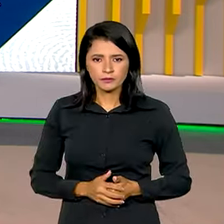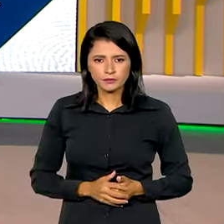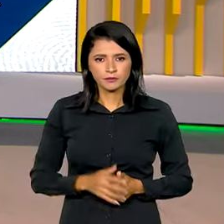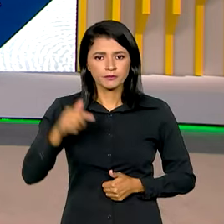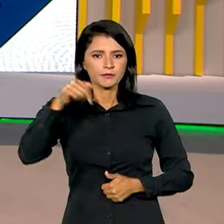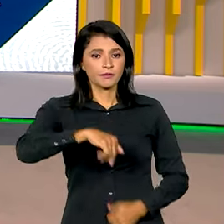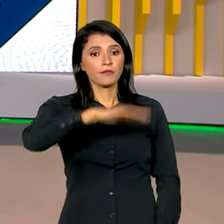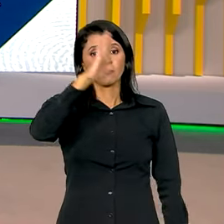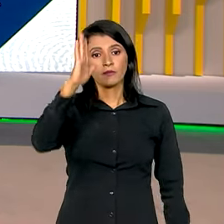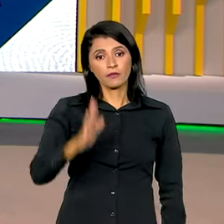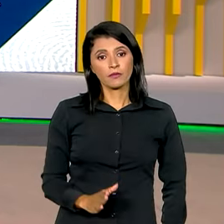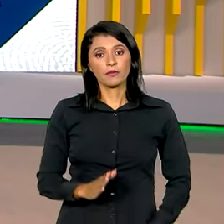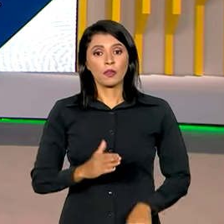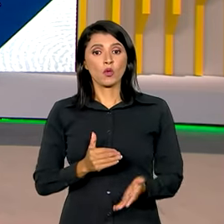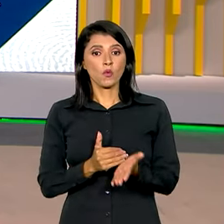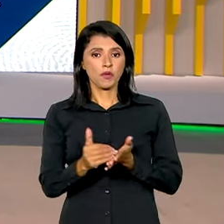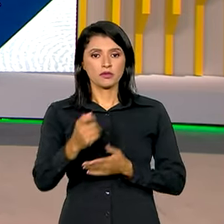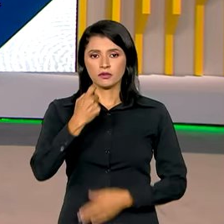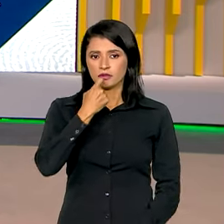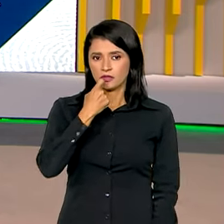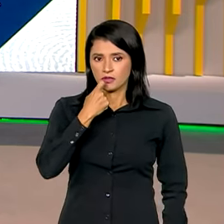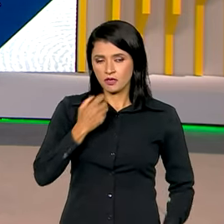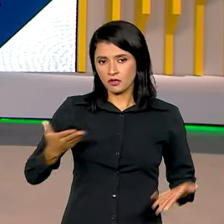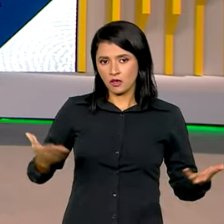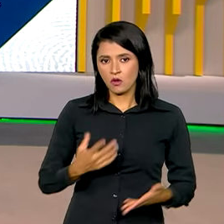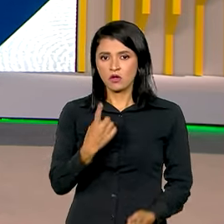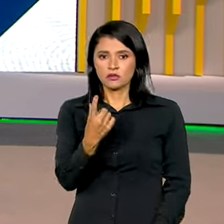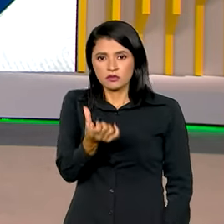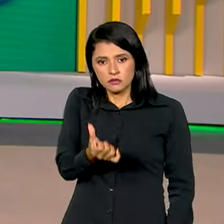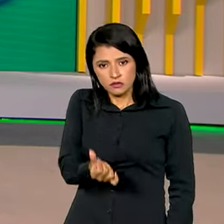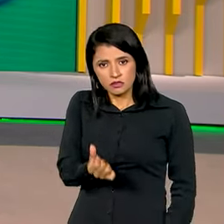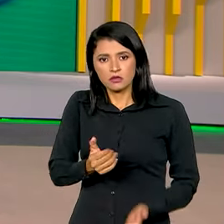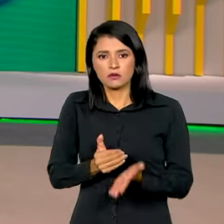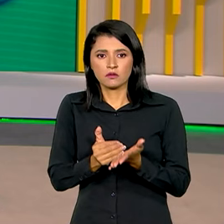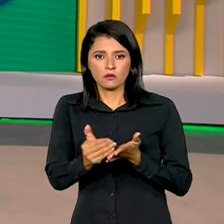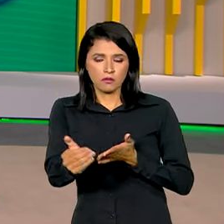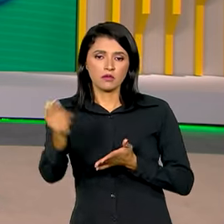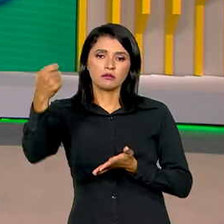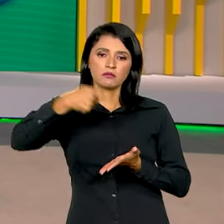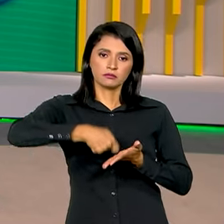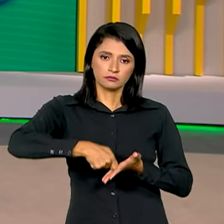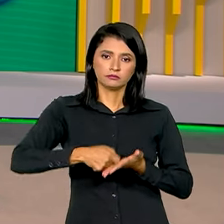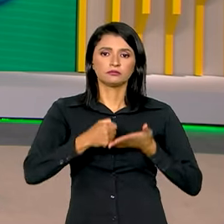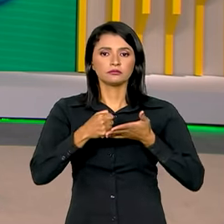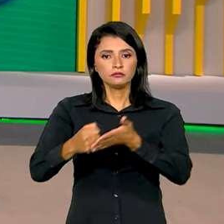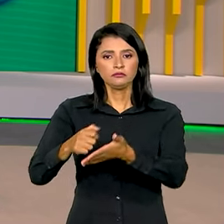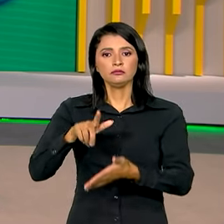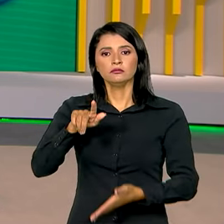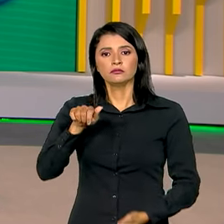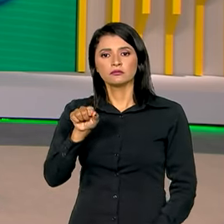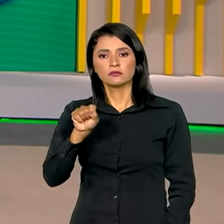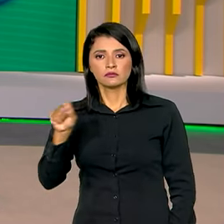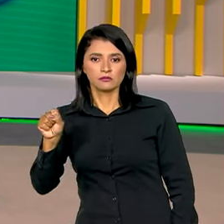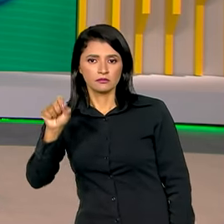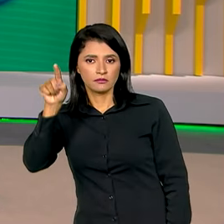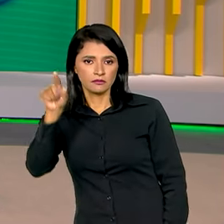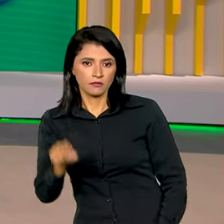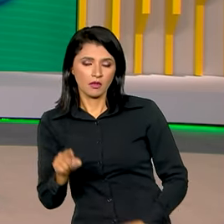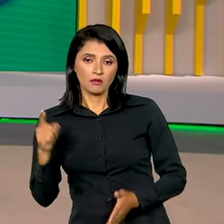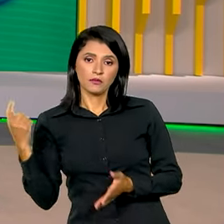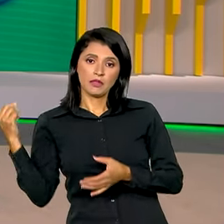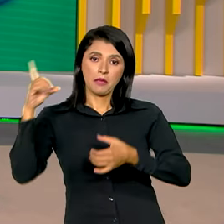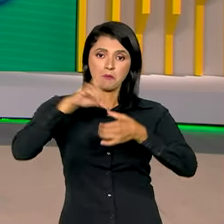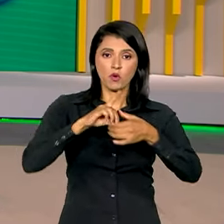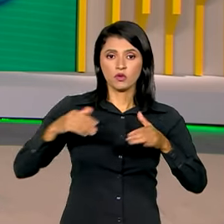Aqui no Brasil, a partir de sexta-feira, agora dia 16, começa a ser pago o auxílio gás. Os depósitos seguem